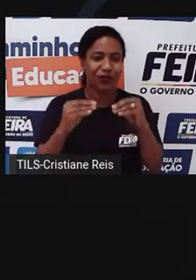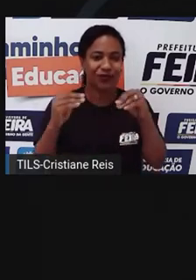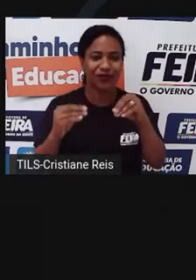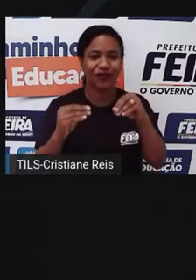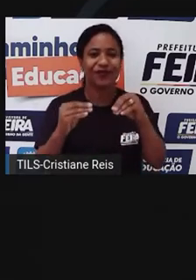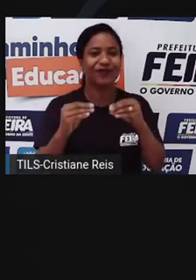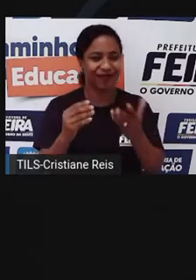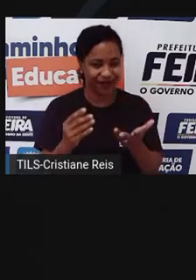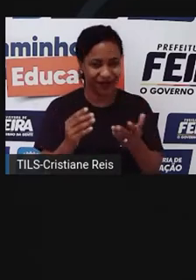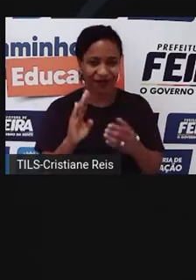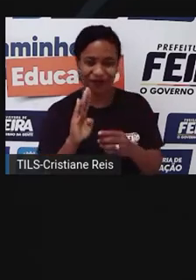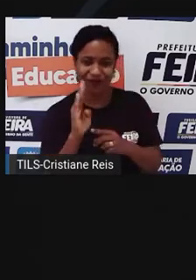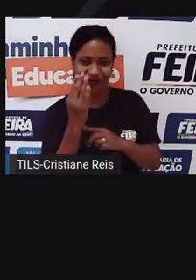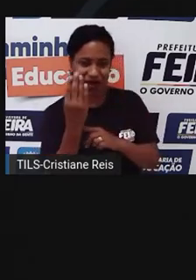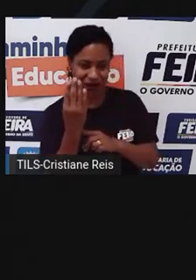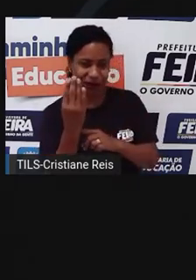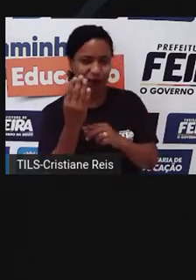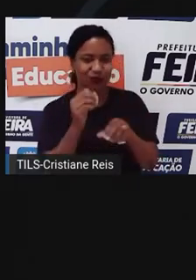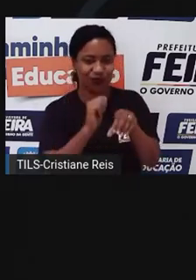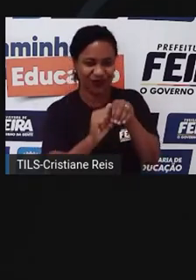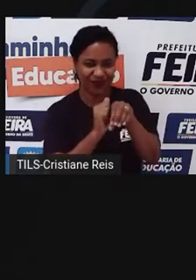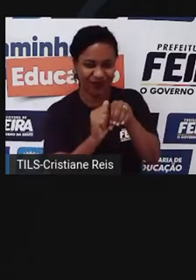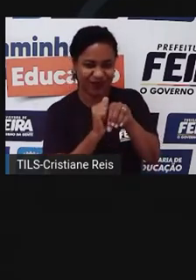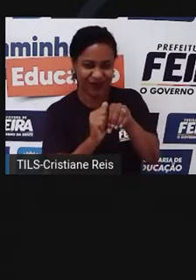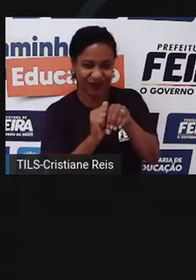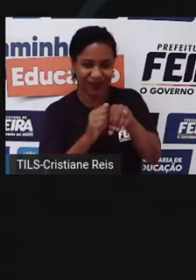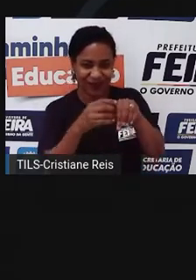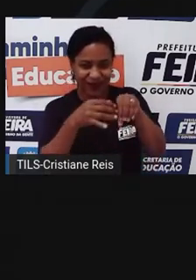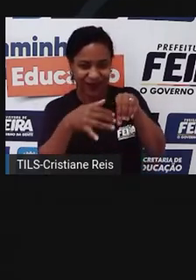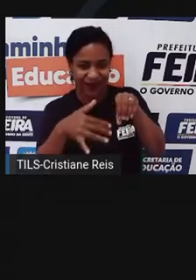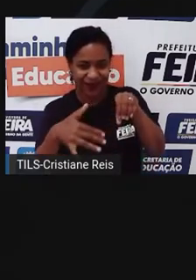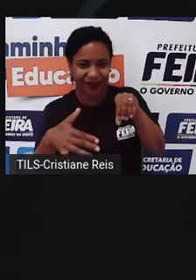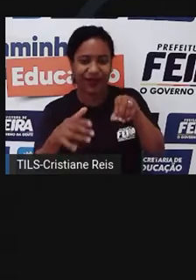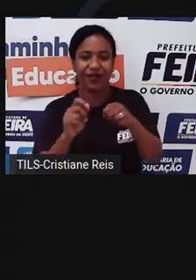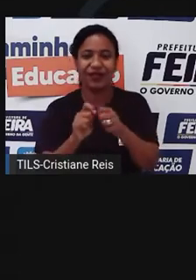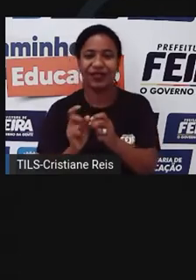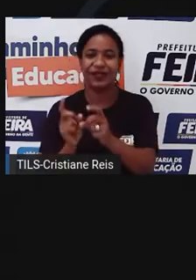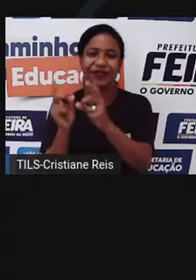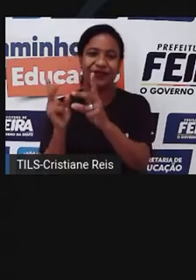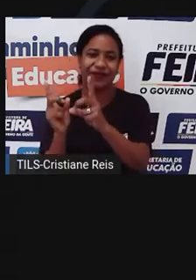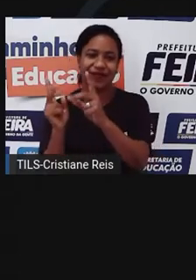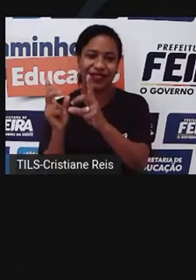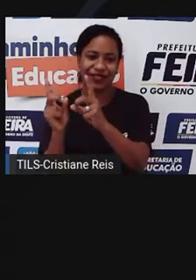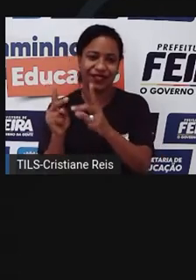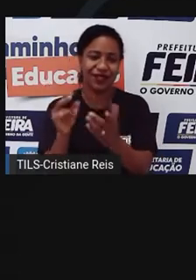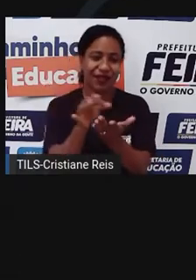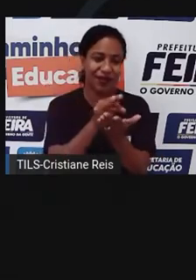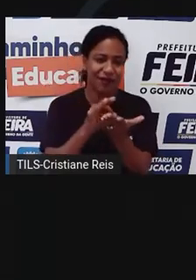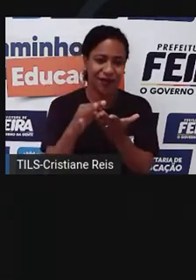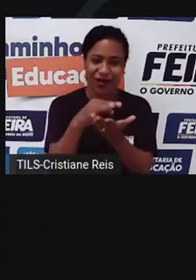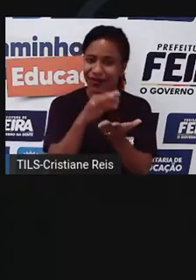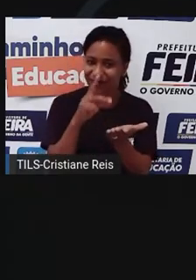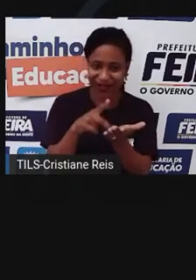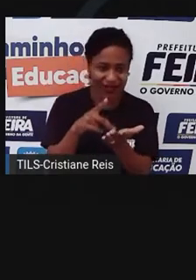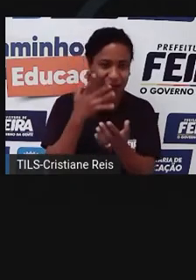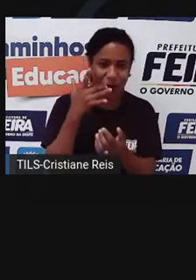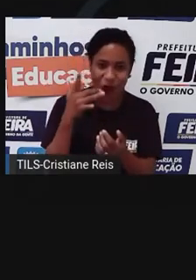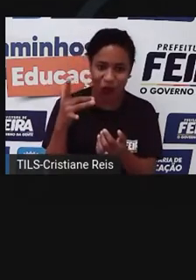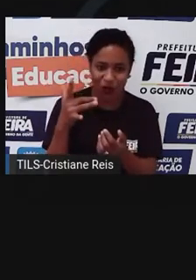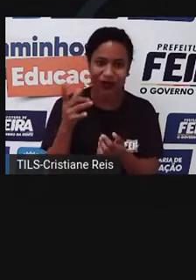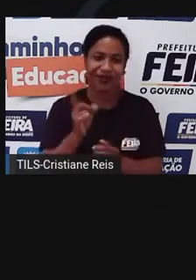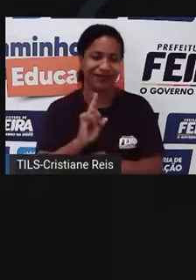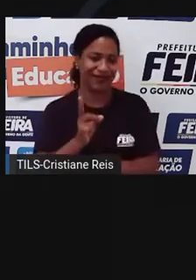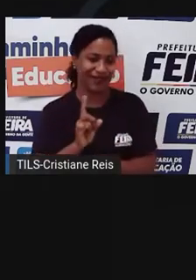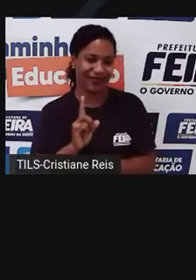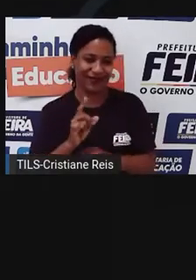ficava com o falsário, que posteriormente repassava a moeda como se ela ainda tivesse seu valor integral. Já o surgimento